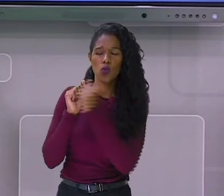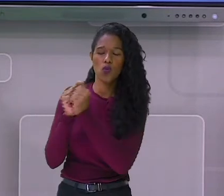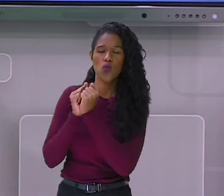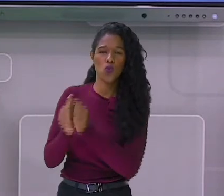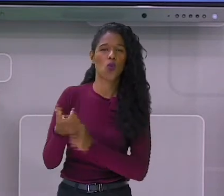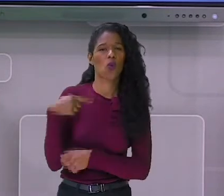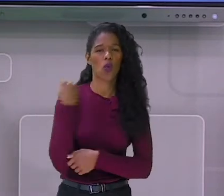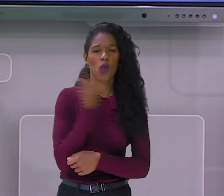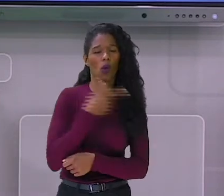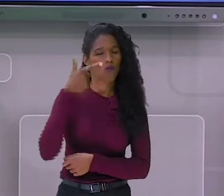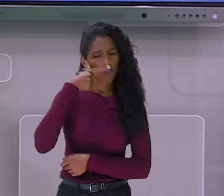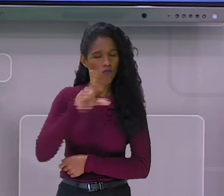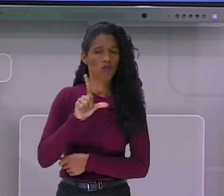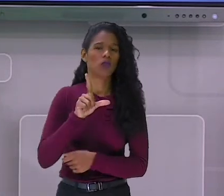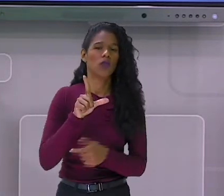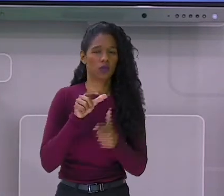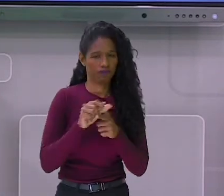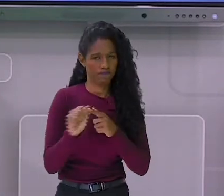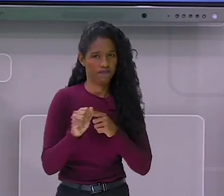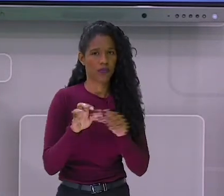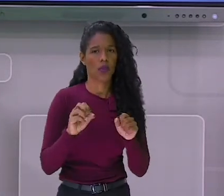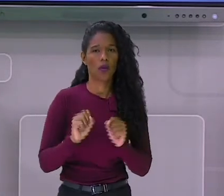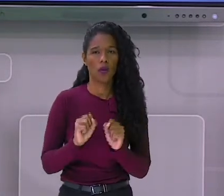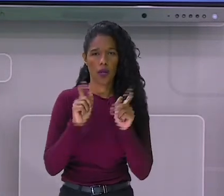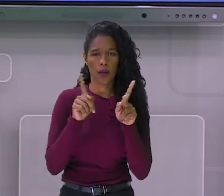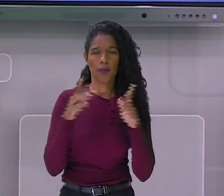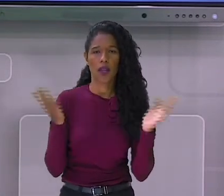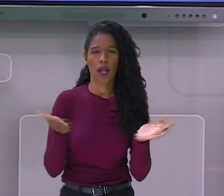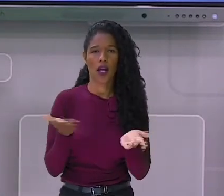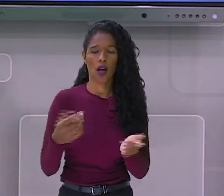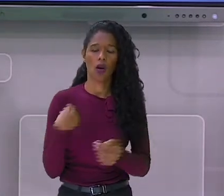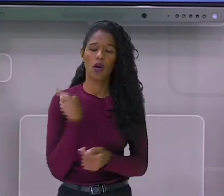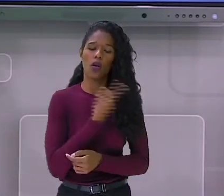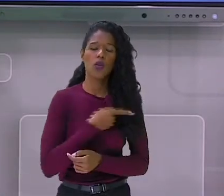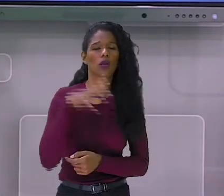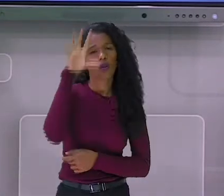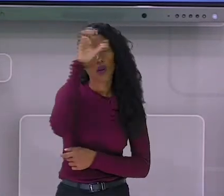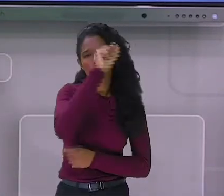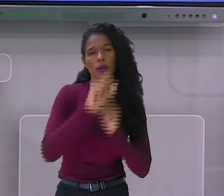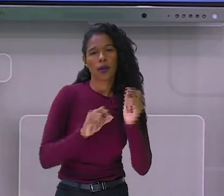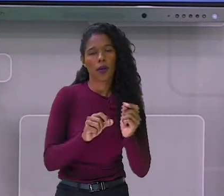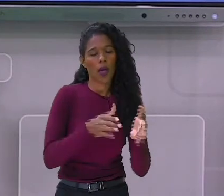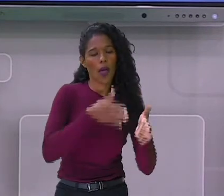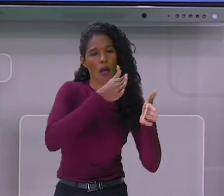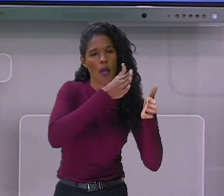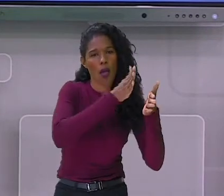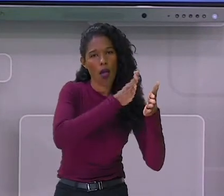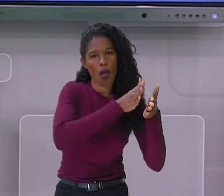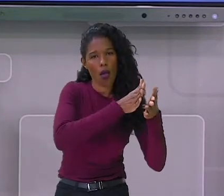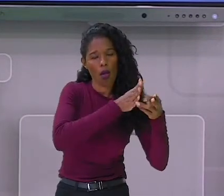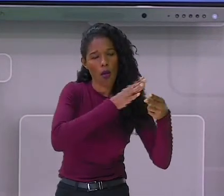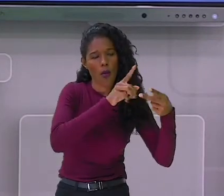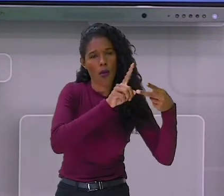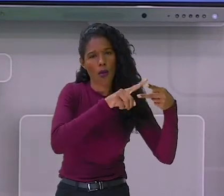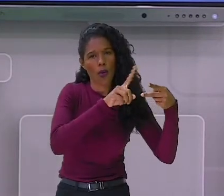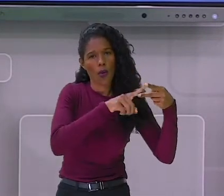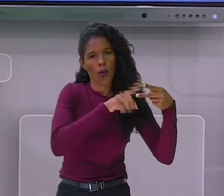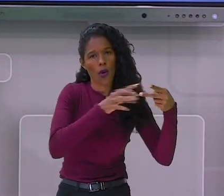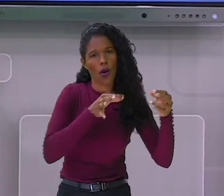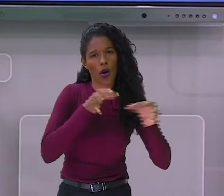Agora, nós iremos trabalhar o quê? Ordem crescente. O que seria a ordem